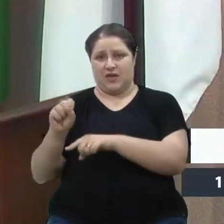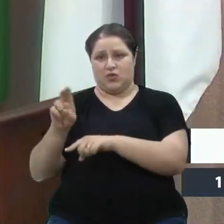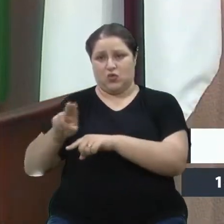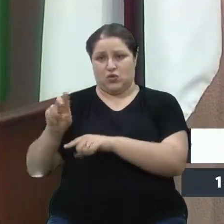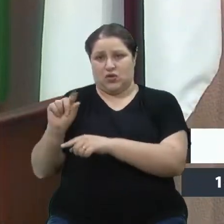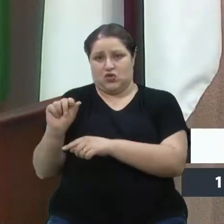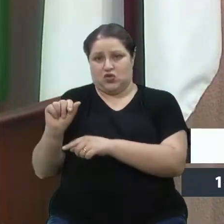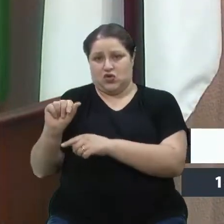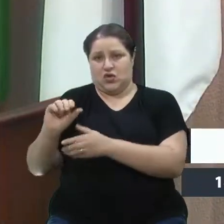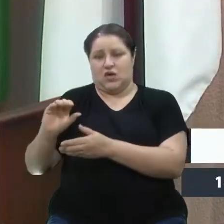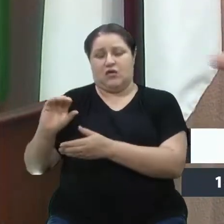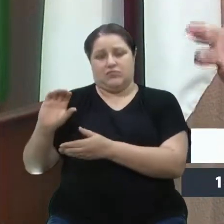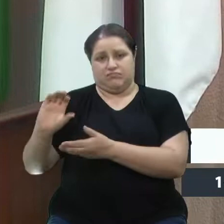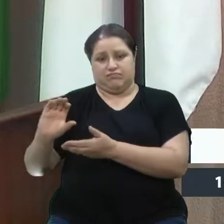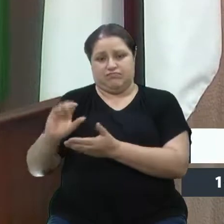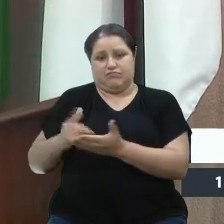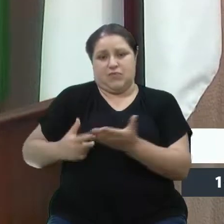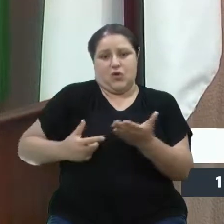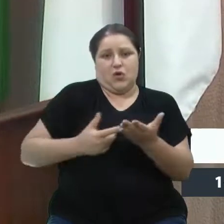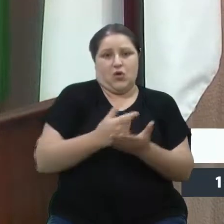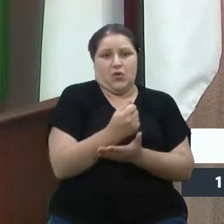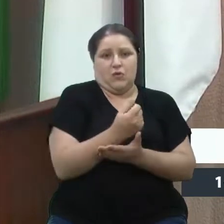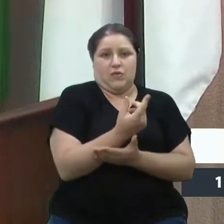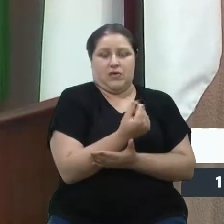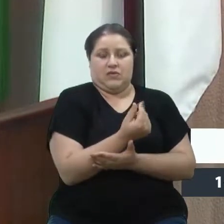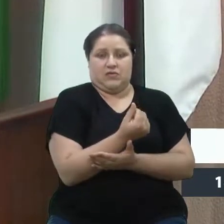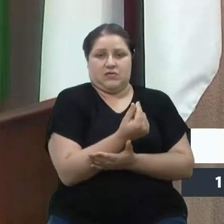venha deste milhão.